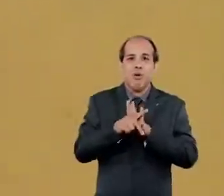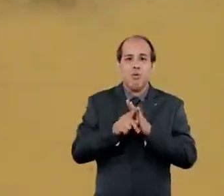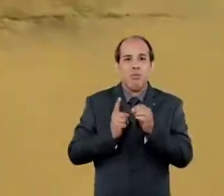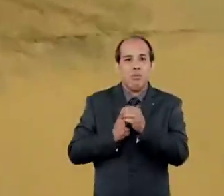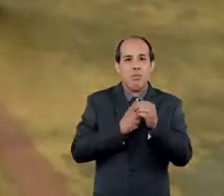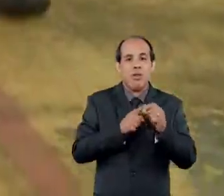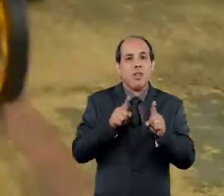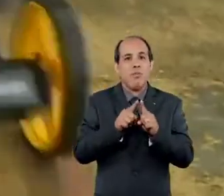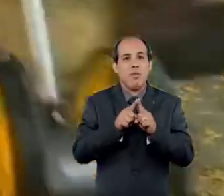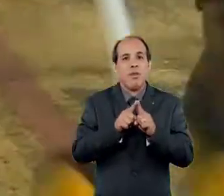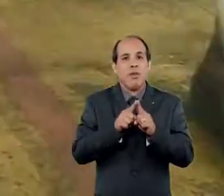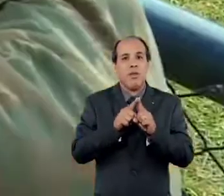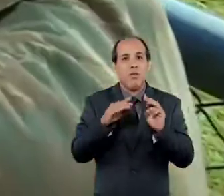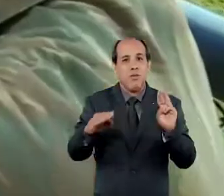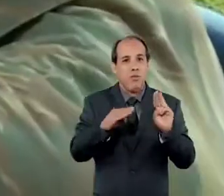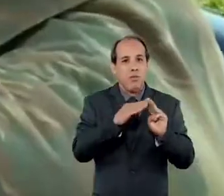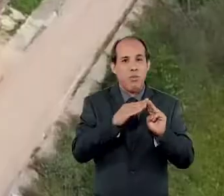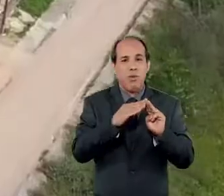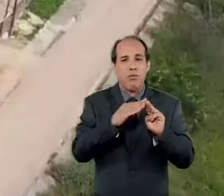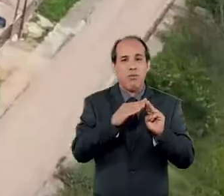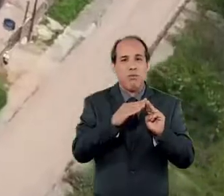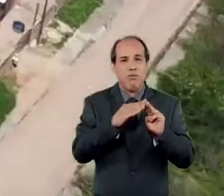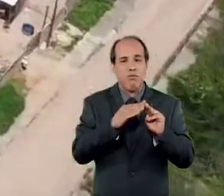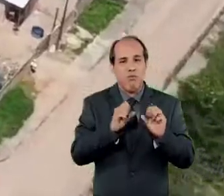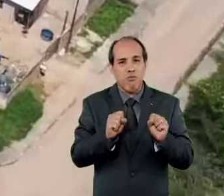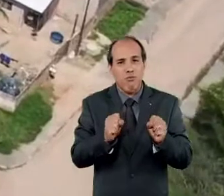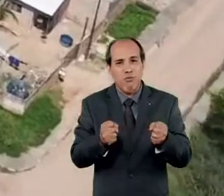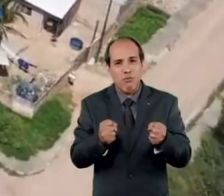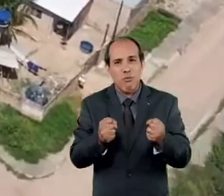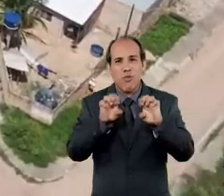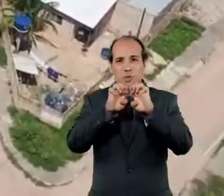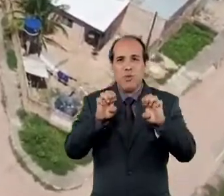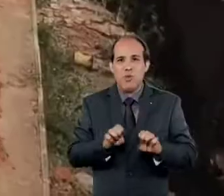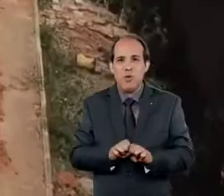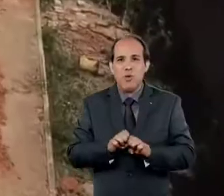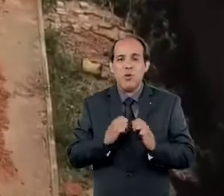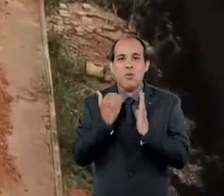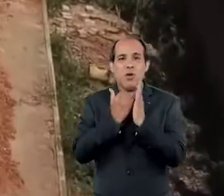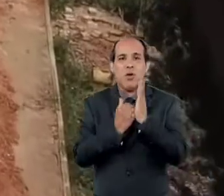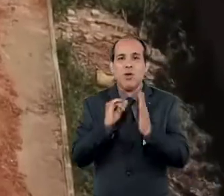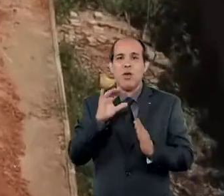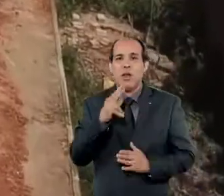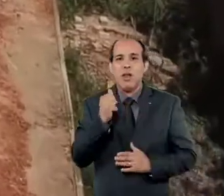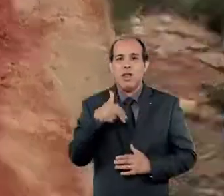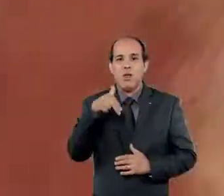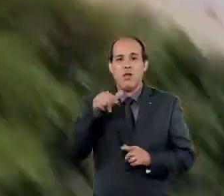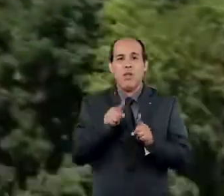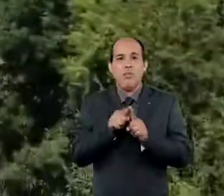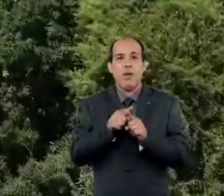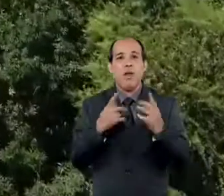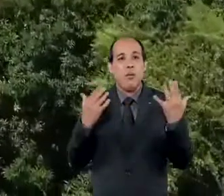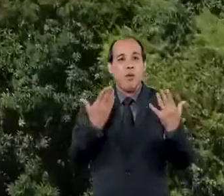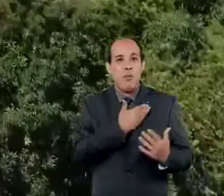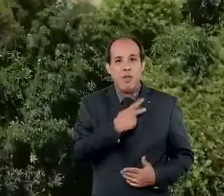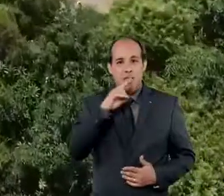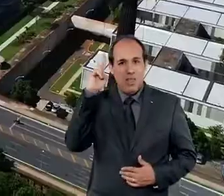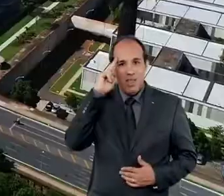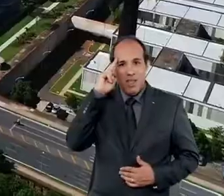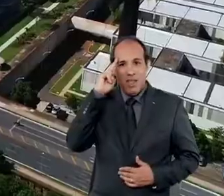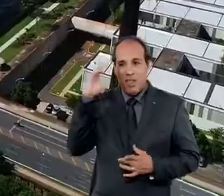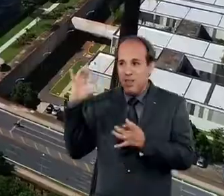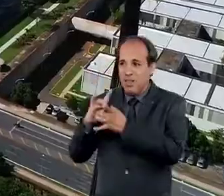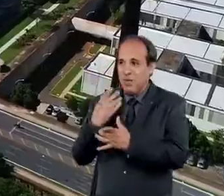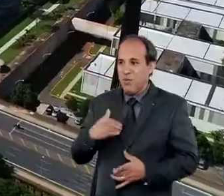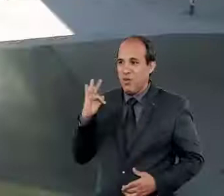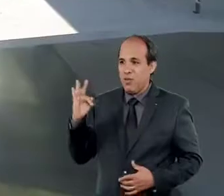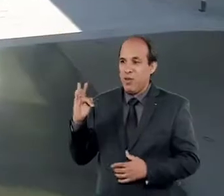E o braço forte das nossas forças armadas garantiu a infraestrutura pelo Estado com o programa Calha Norte. E a mão amiga do Exército,